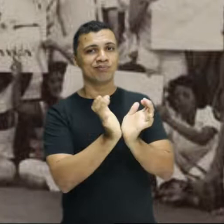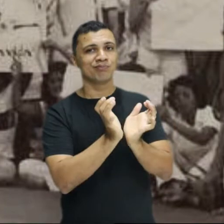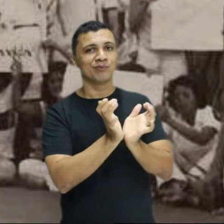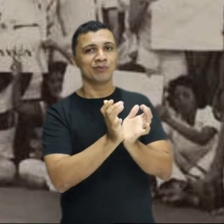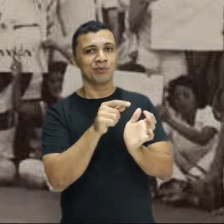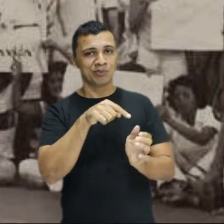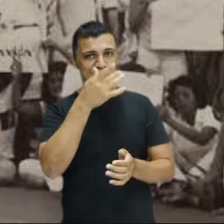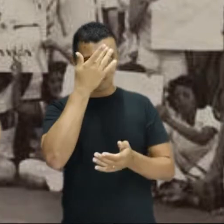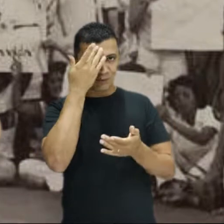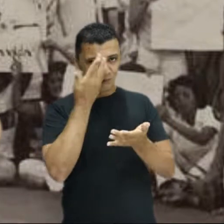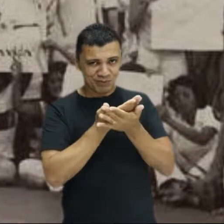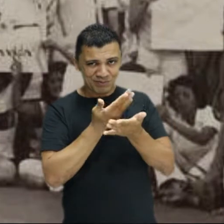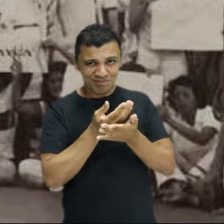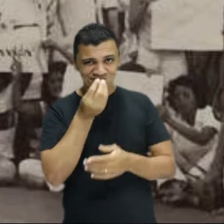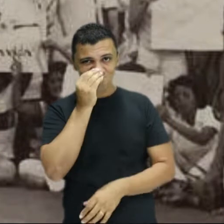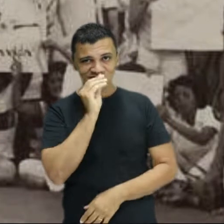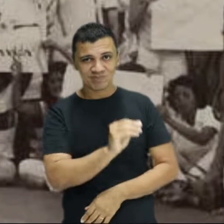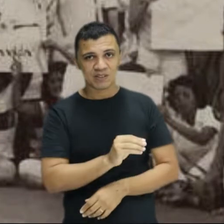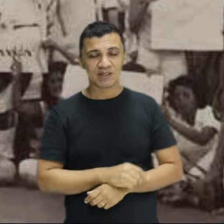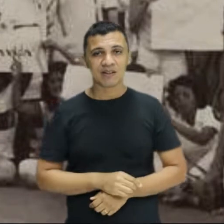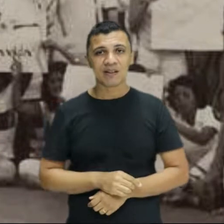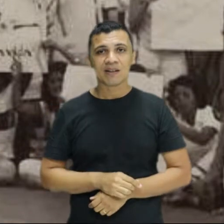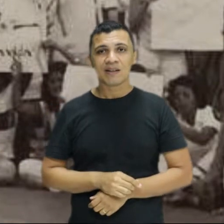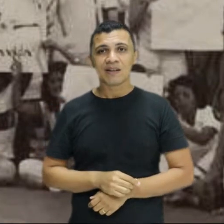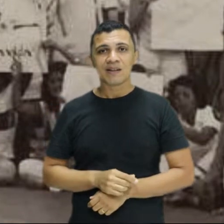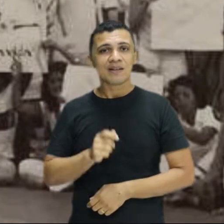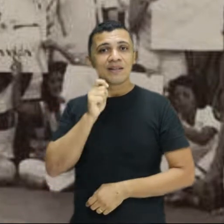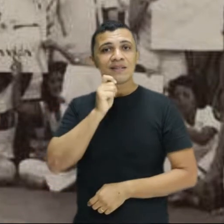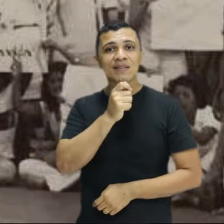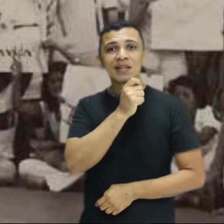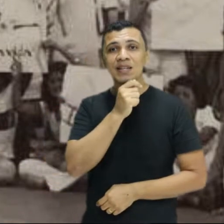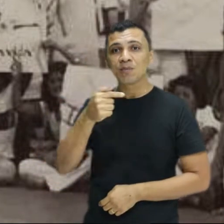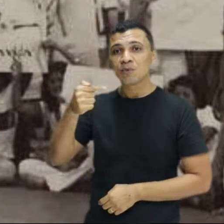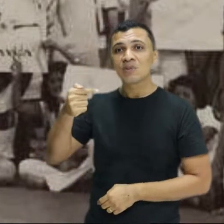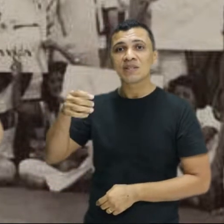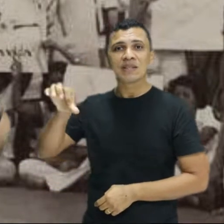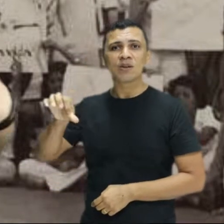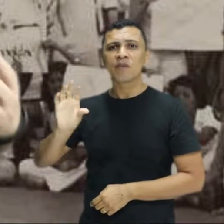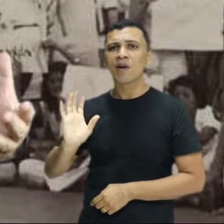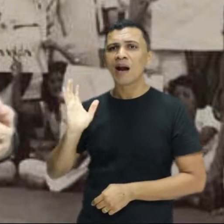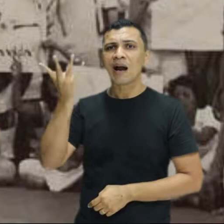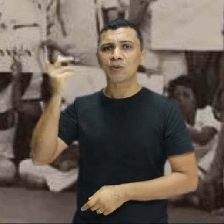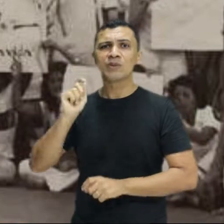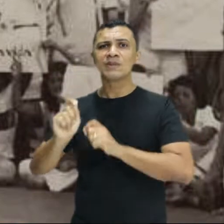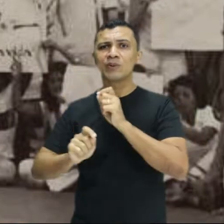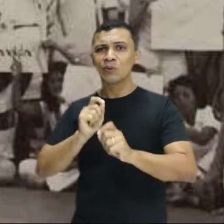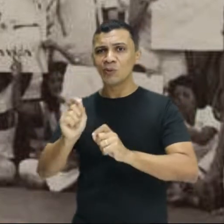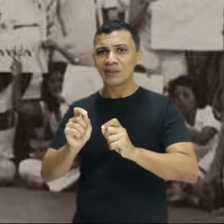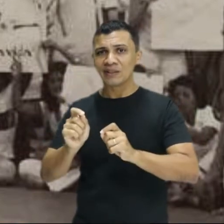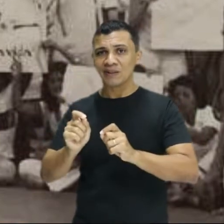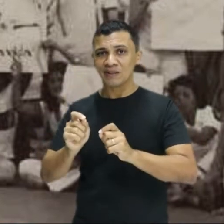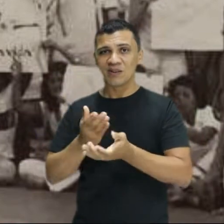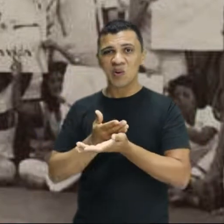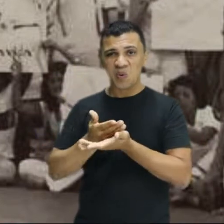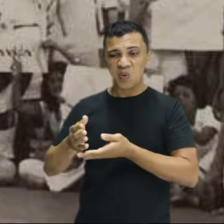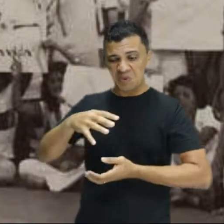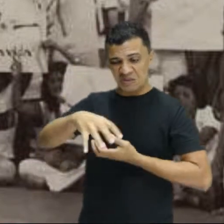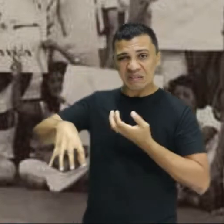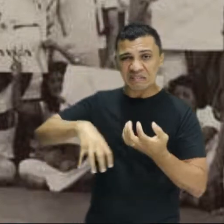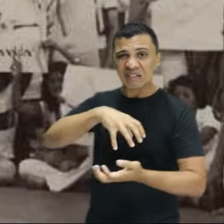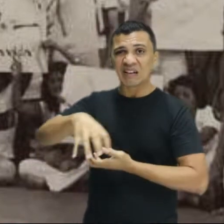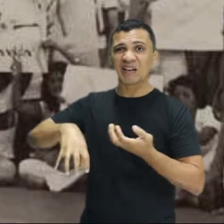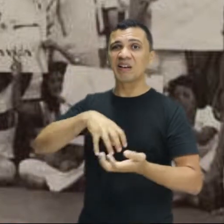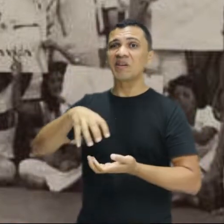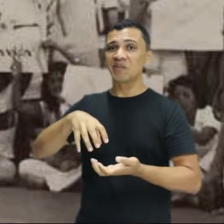ignorados. Até que, em setembro de 79, ocorre o estopim que vai ocasionar a greve da meia passagem.